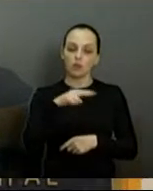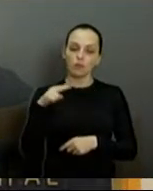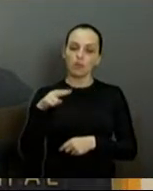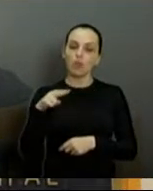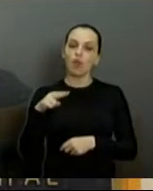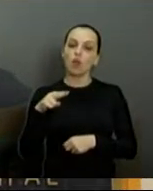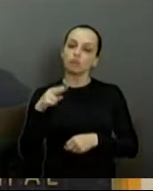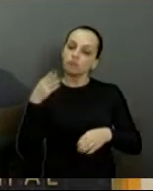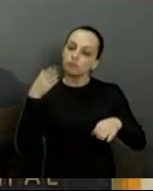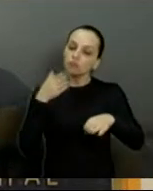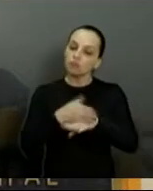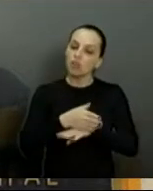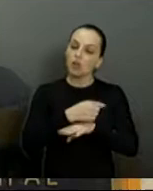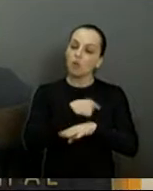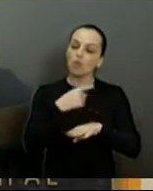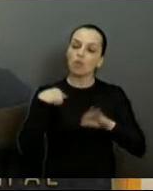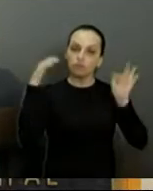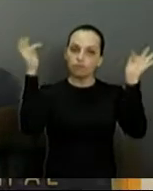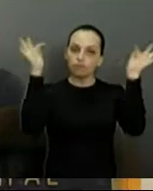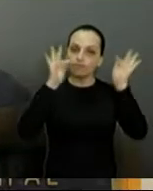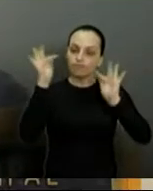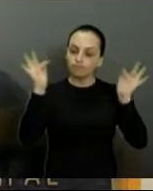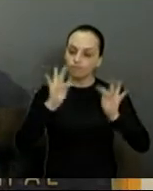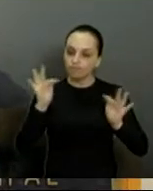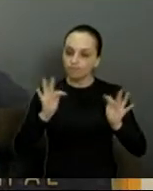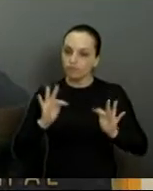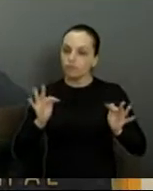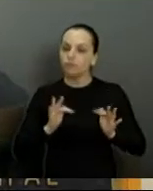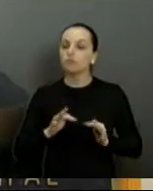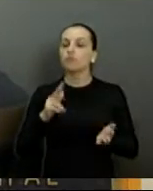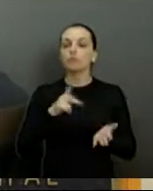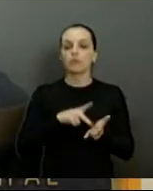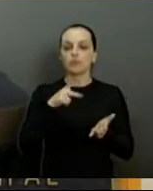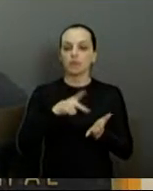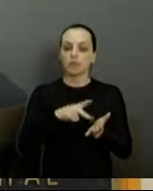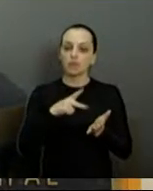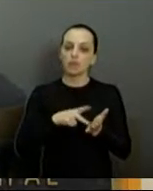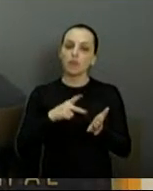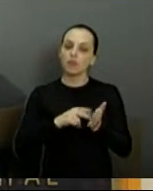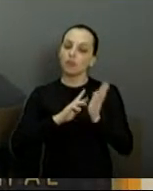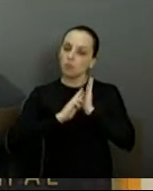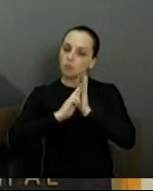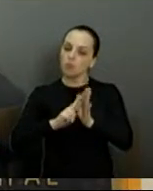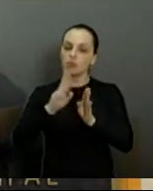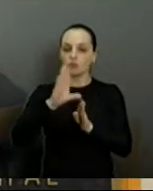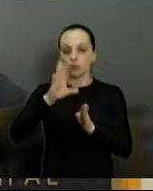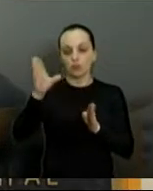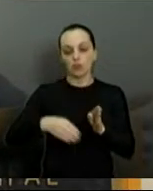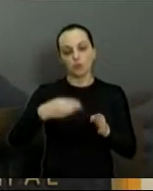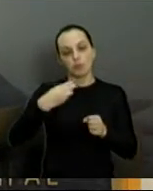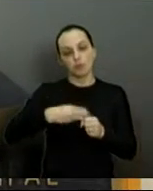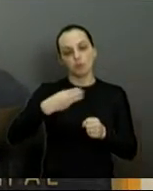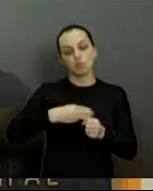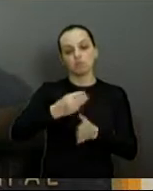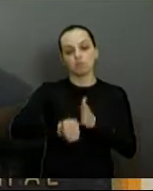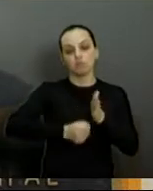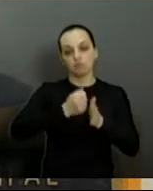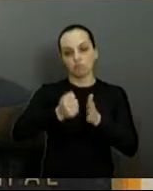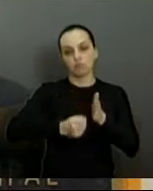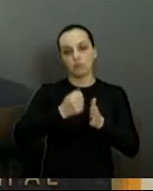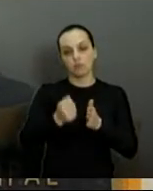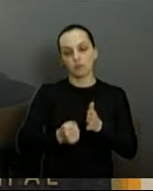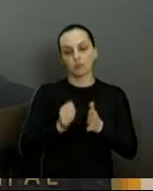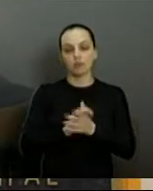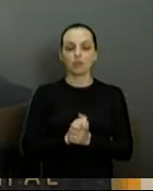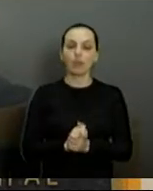nome da Câmara Municipal, registramos lá que nós estávamos representando a Câmara Municipal. alguns vereadores que